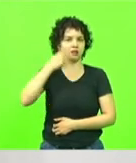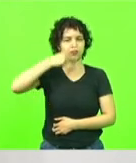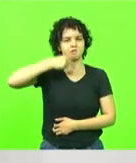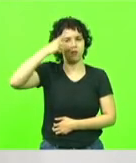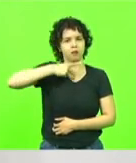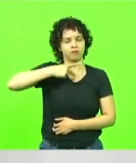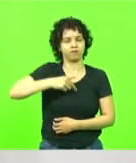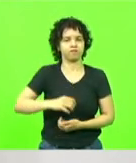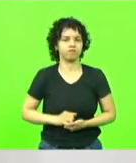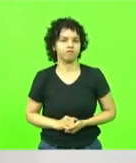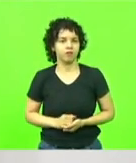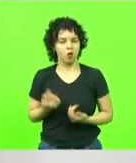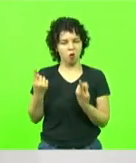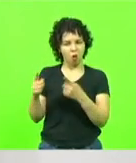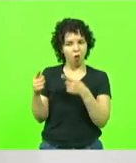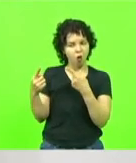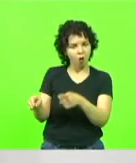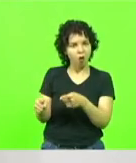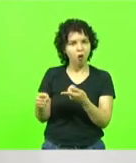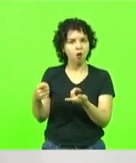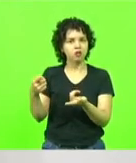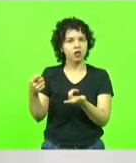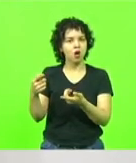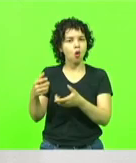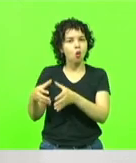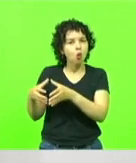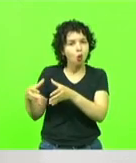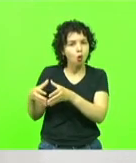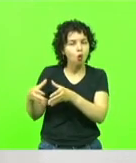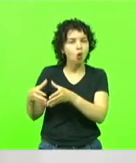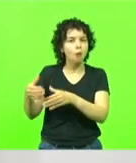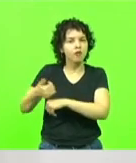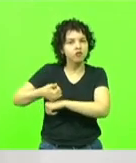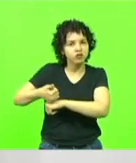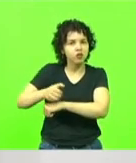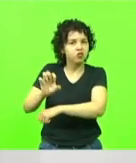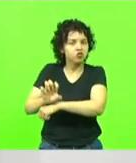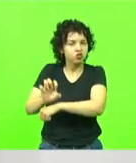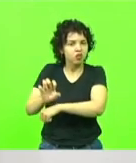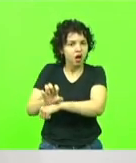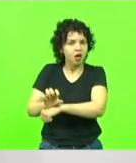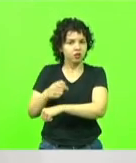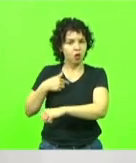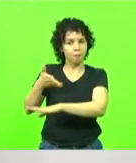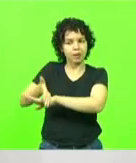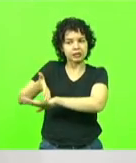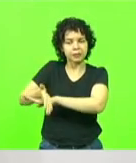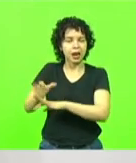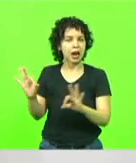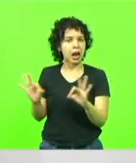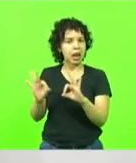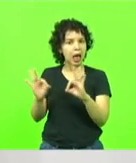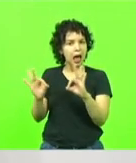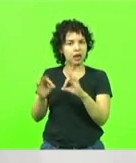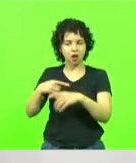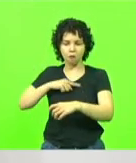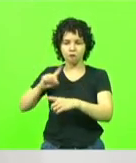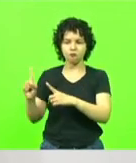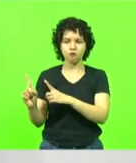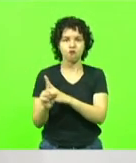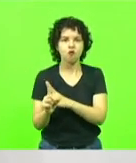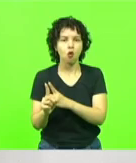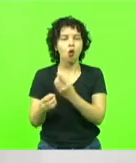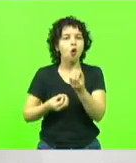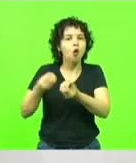Tripudiar sobre uma carreira de Estado onde nunca participou ou esteve na linha de frente para sentir o calor da